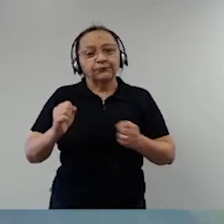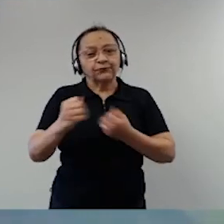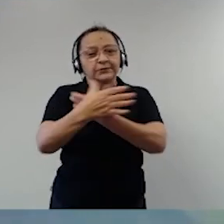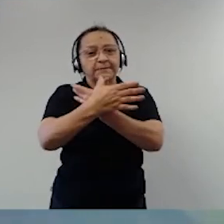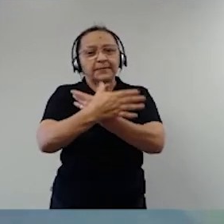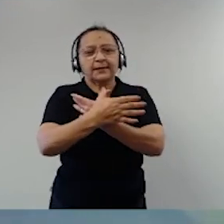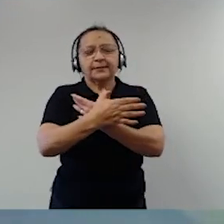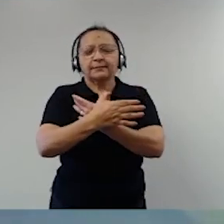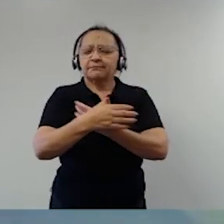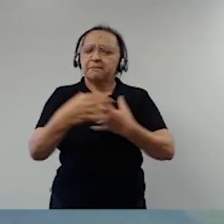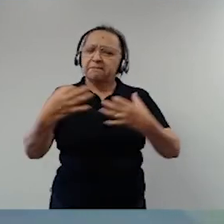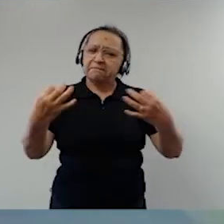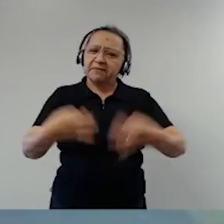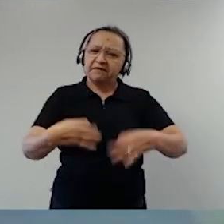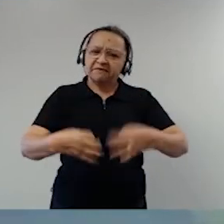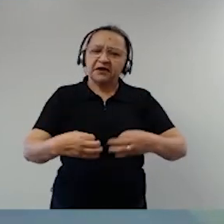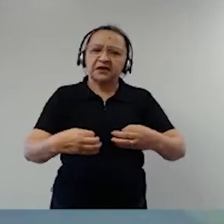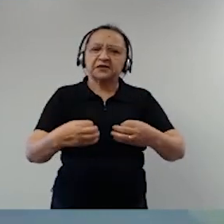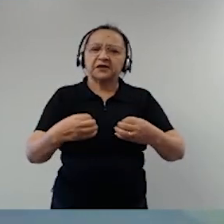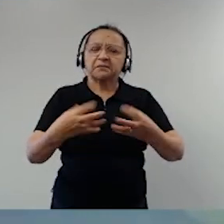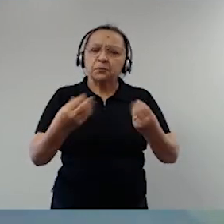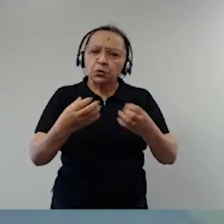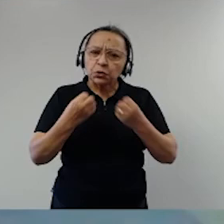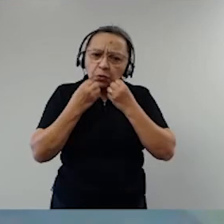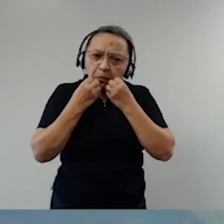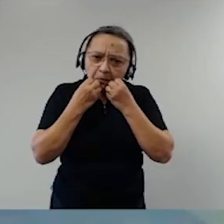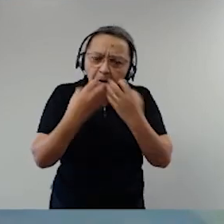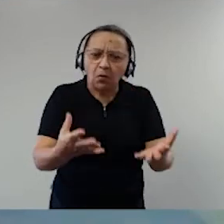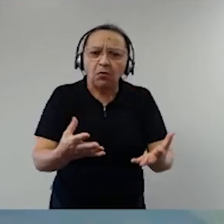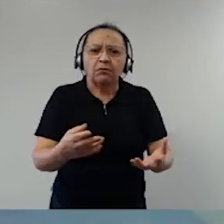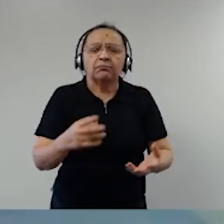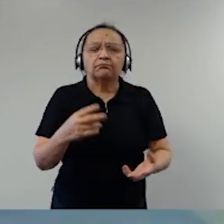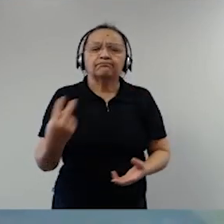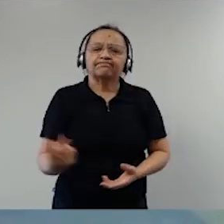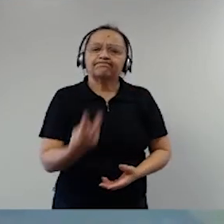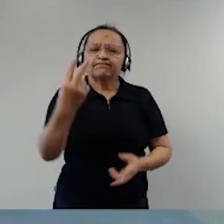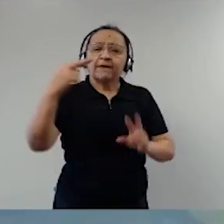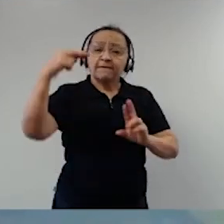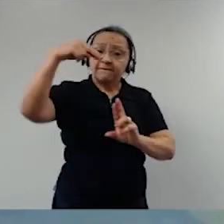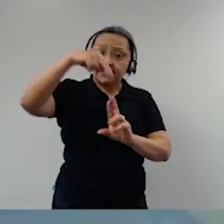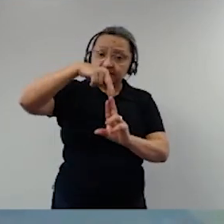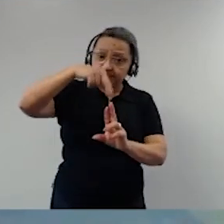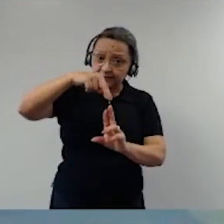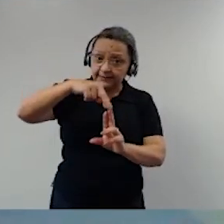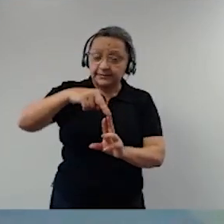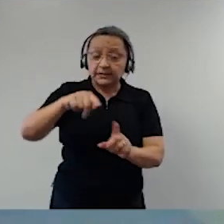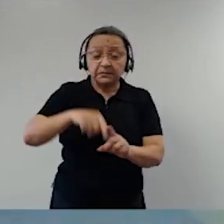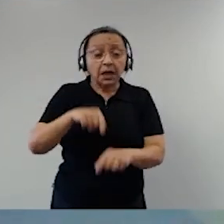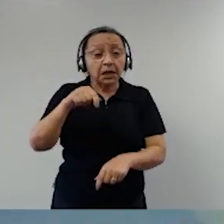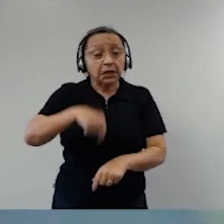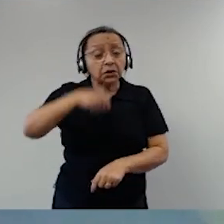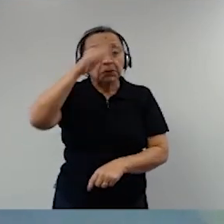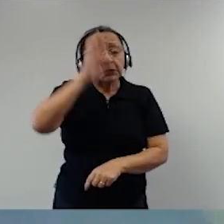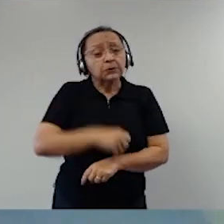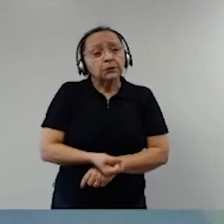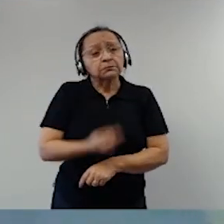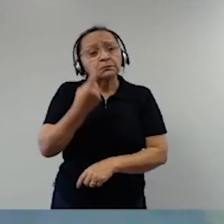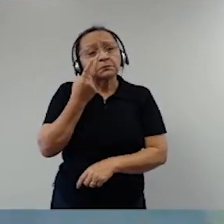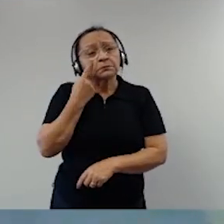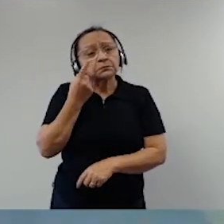preparados, não vejo nenhum caos no Brasil e também eu vejo a